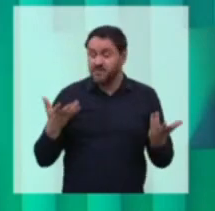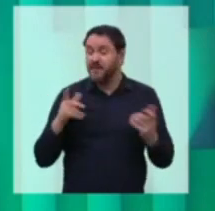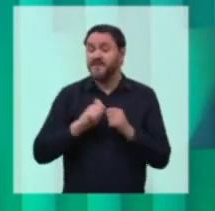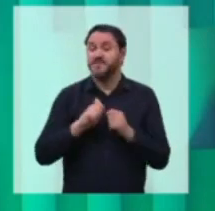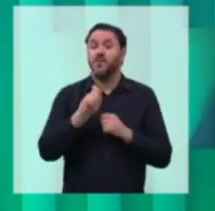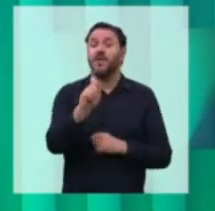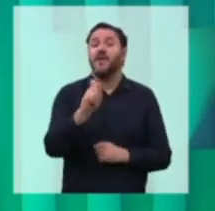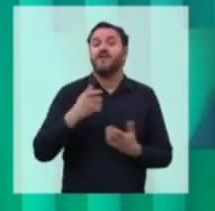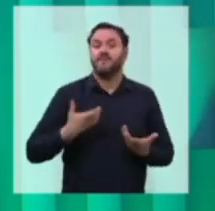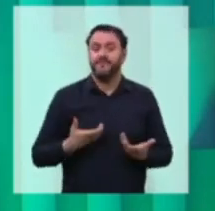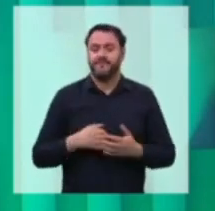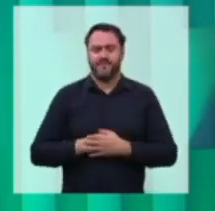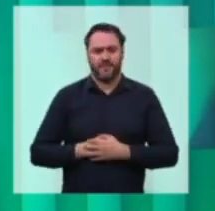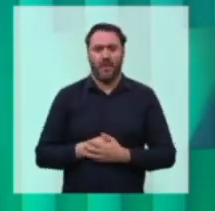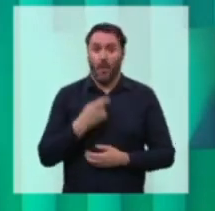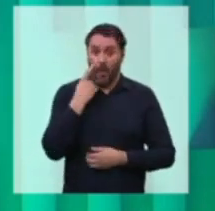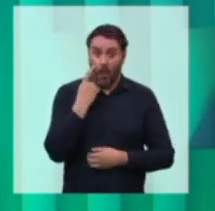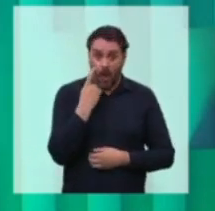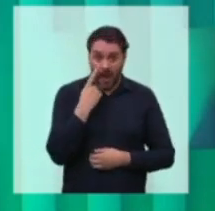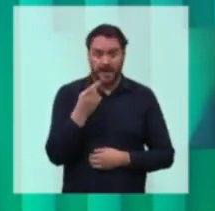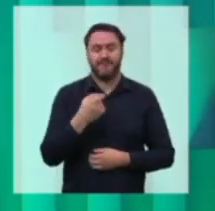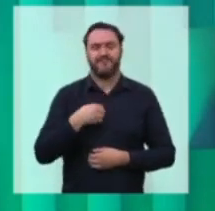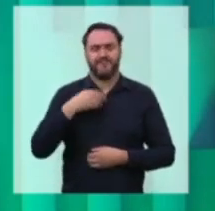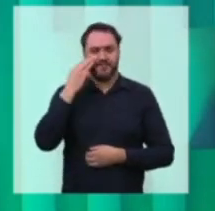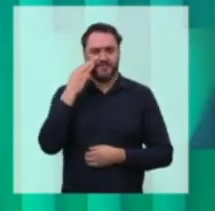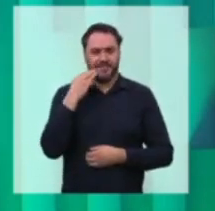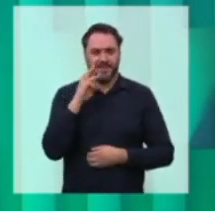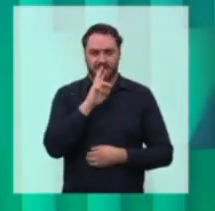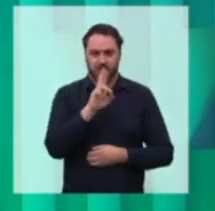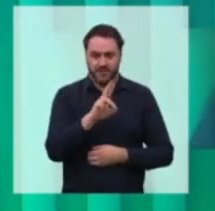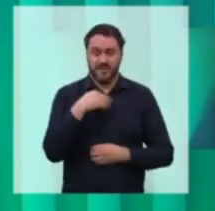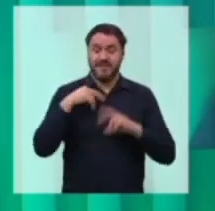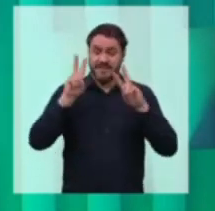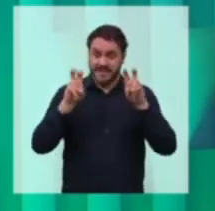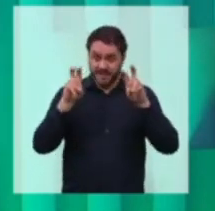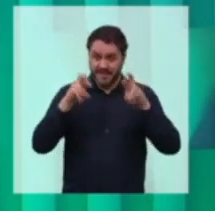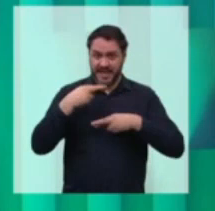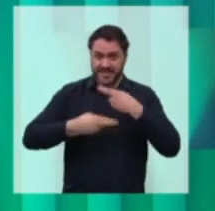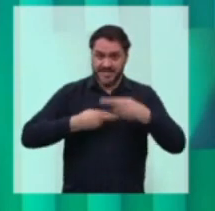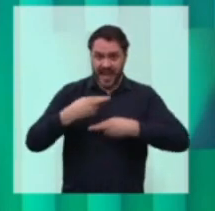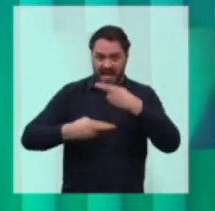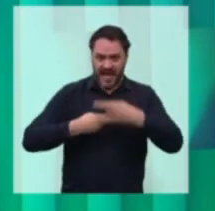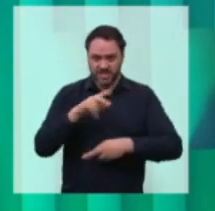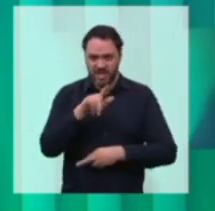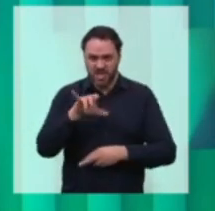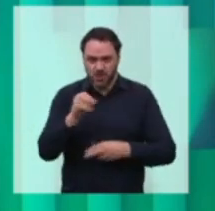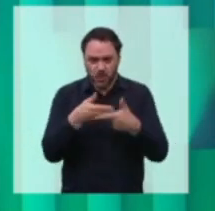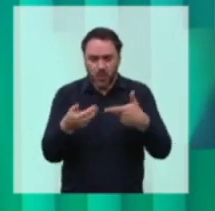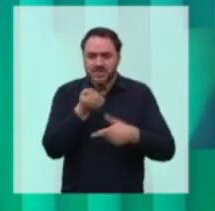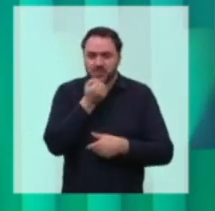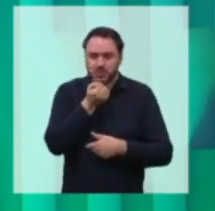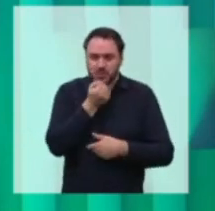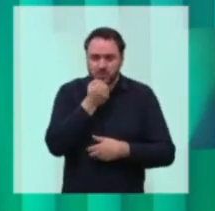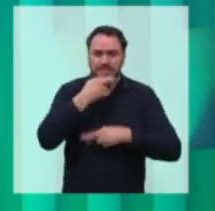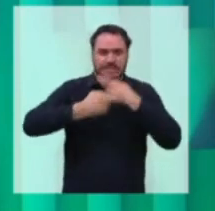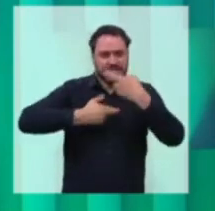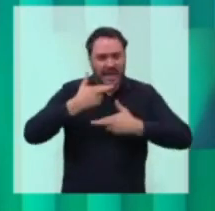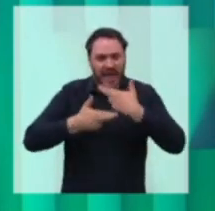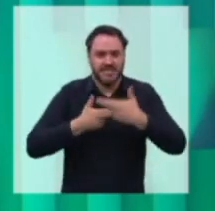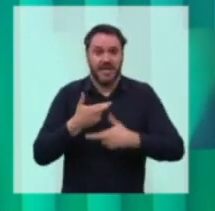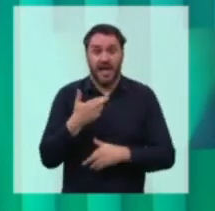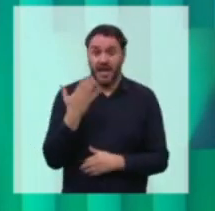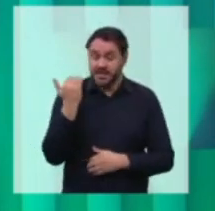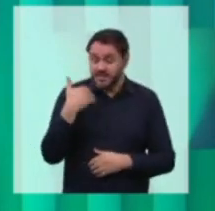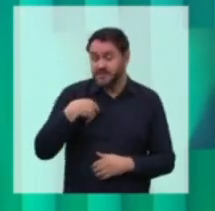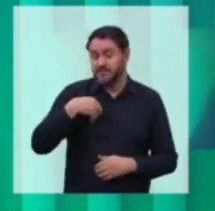Olha, Melo, em primeiro lugar, nós trazemos o tema da reciclagem de resíduos sólidos. Porto Alegre foi pioneira, já foi campeã na quantidade